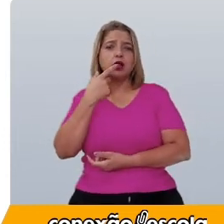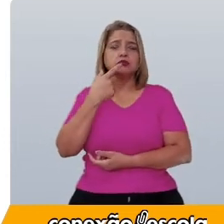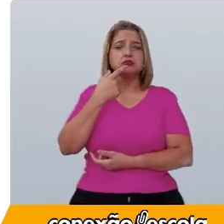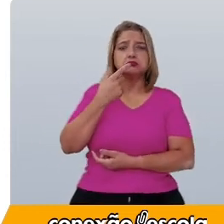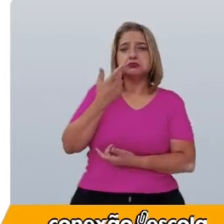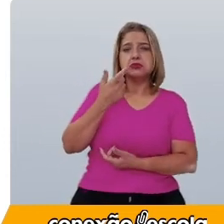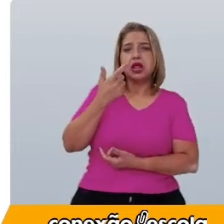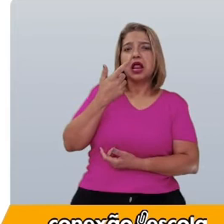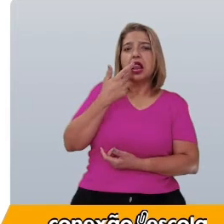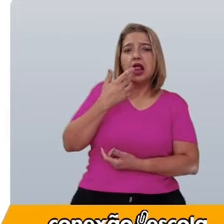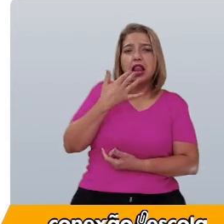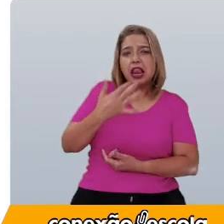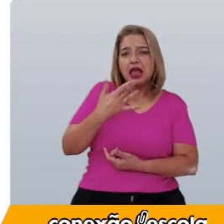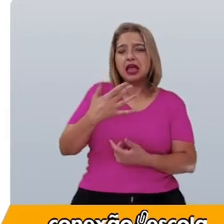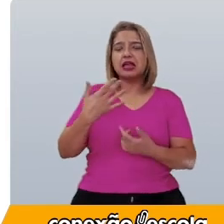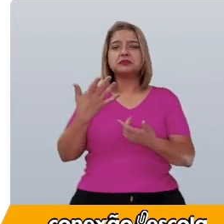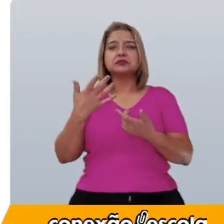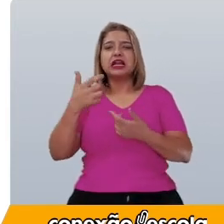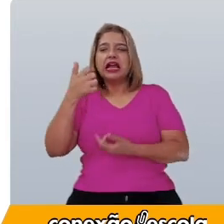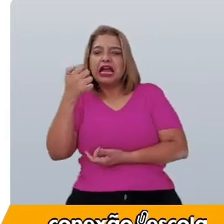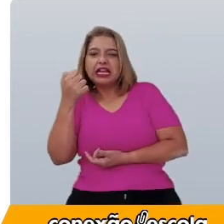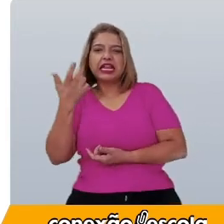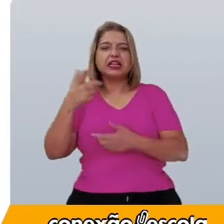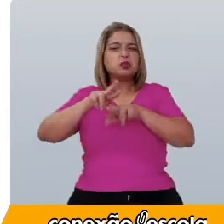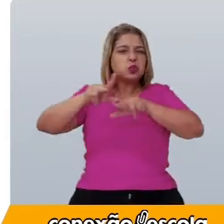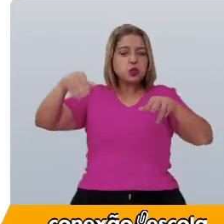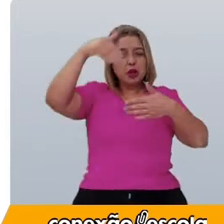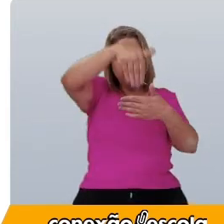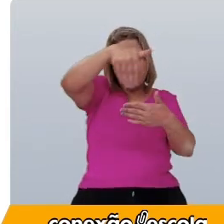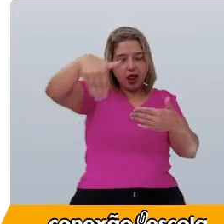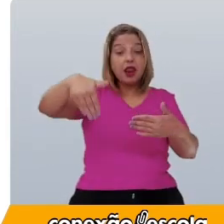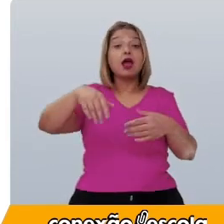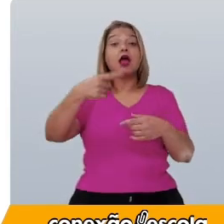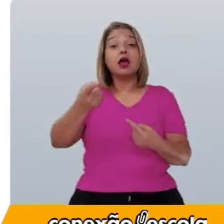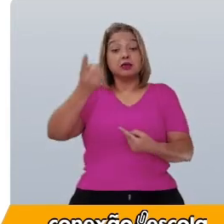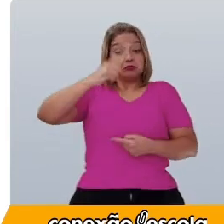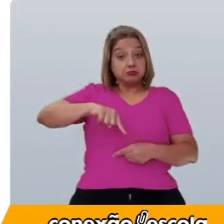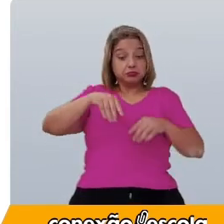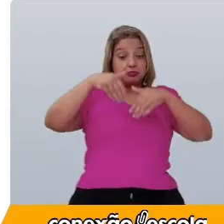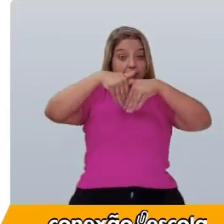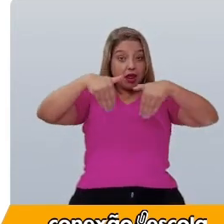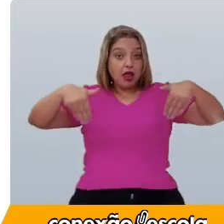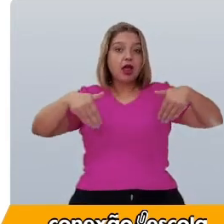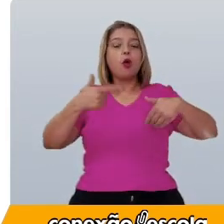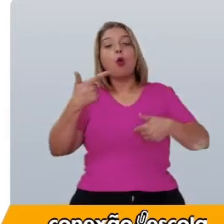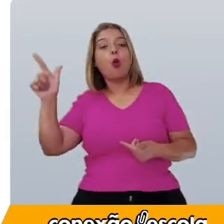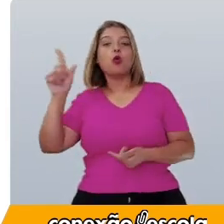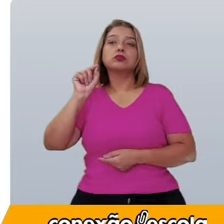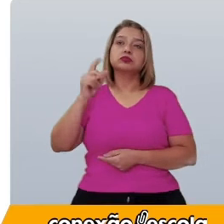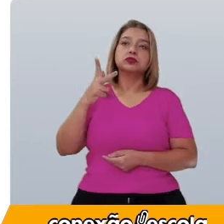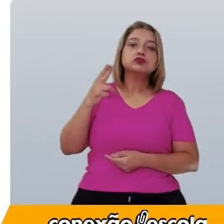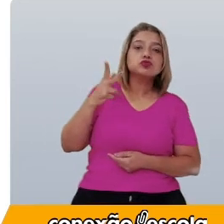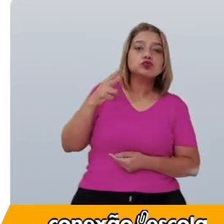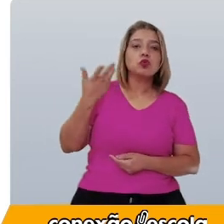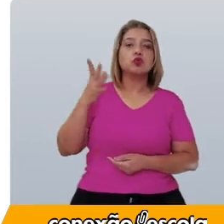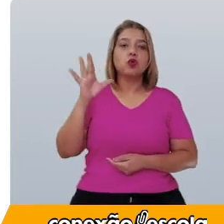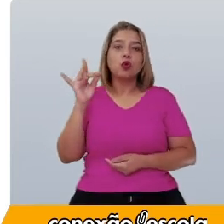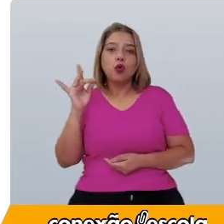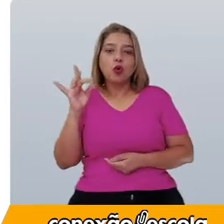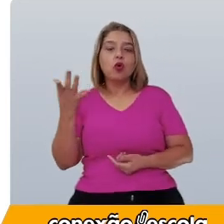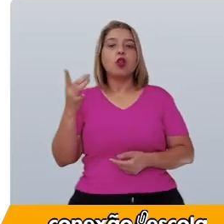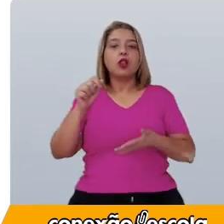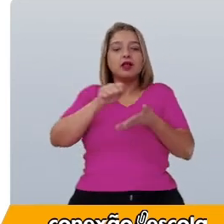canetas ou canetinha, e outro para guardar demais objetos, como tesoura, cola,